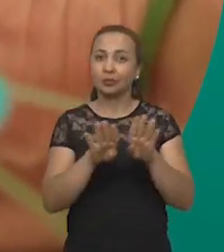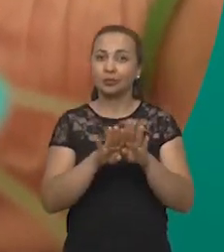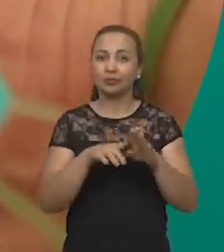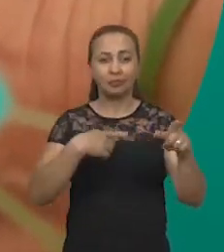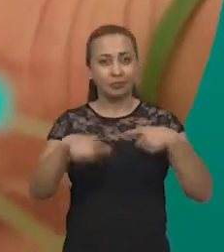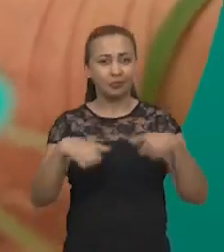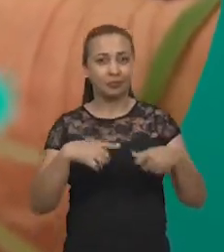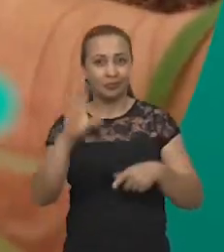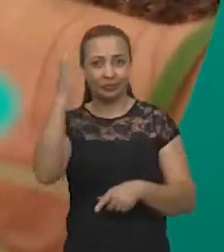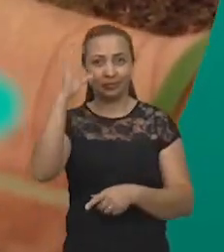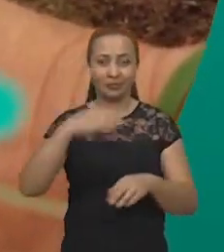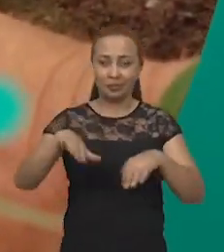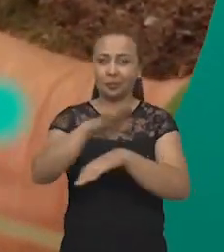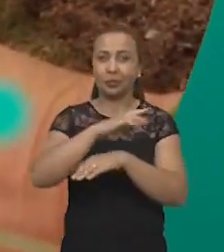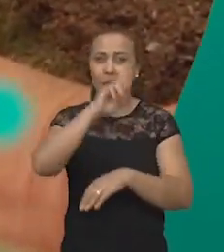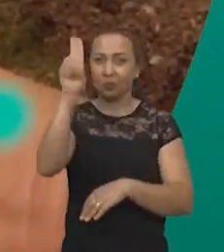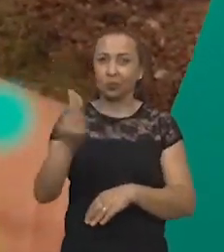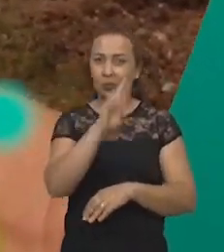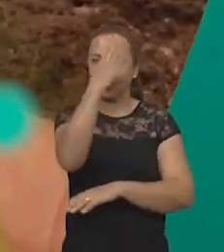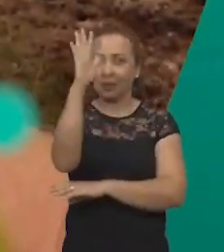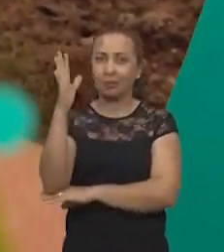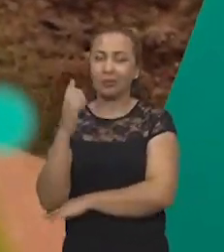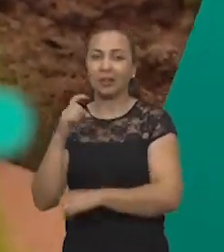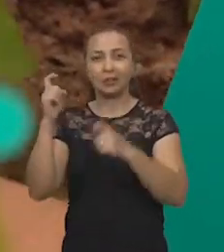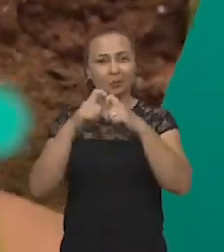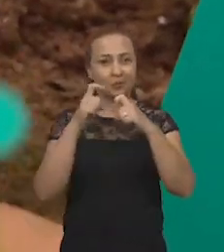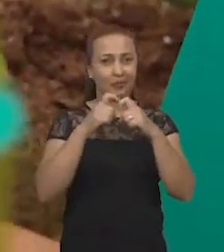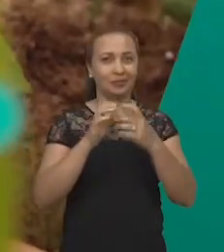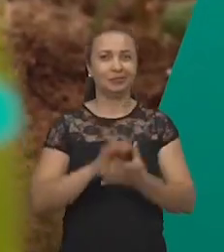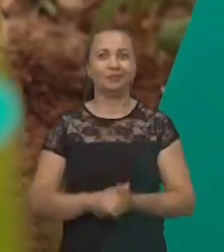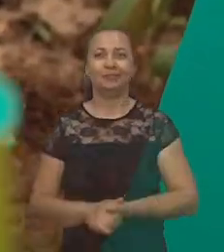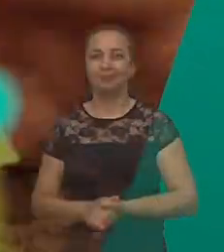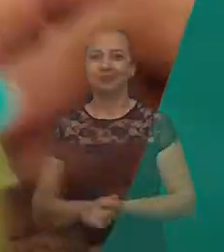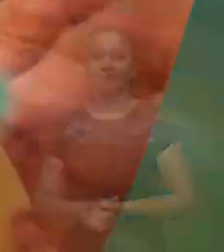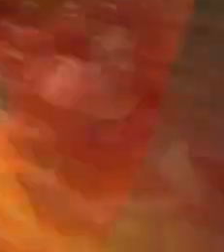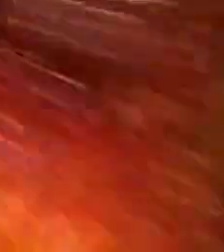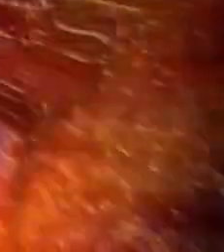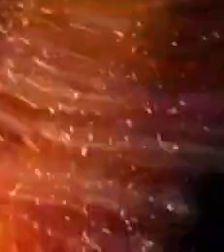também um trabalho científico sobre o uso das plantas medicinais.